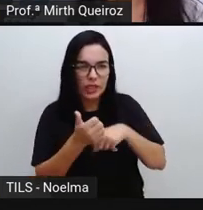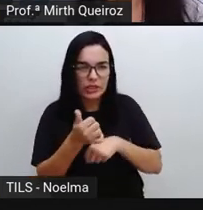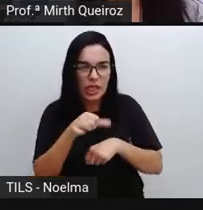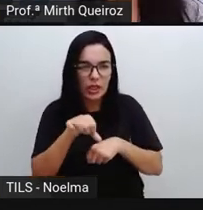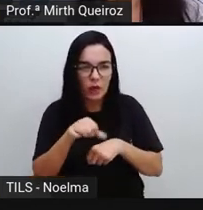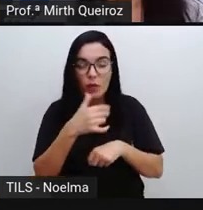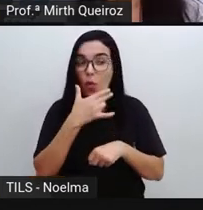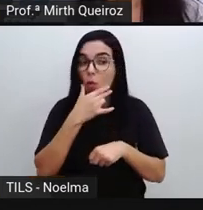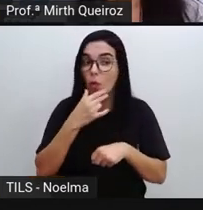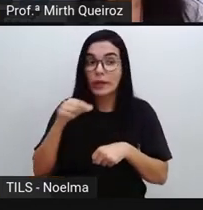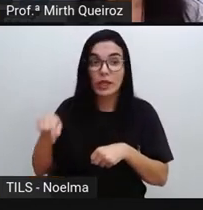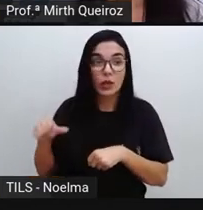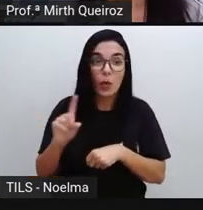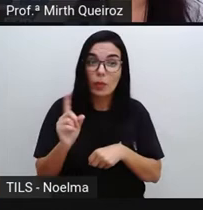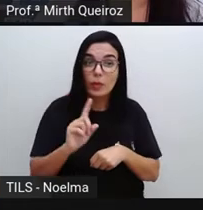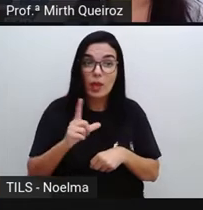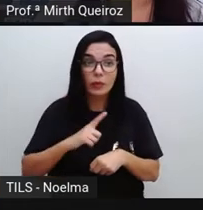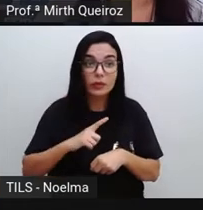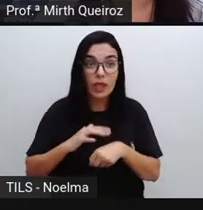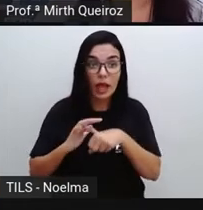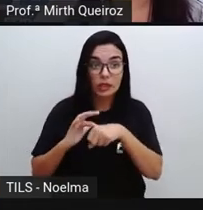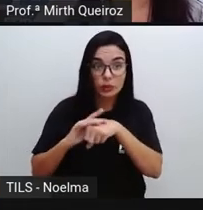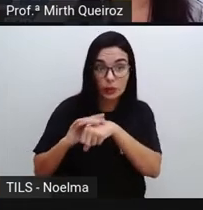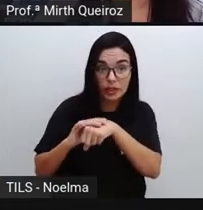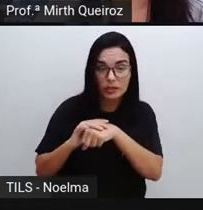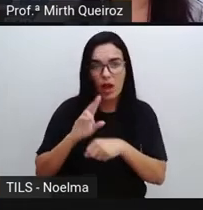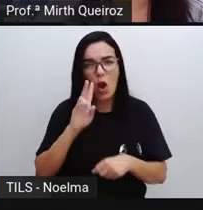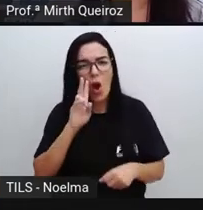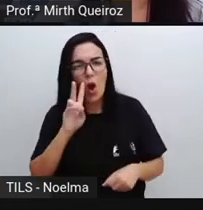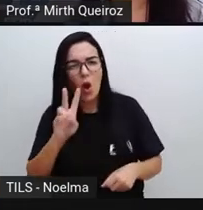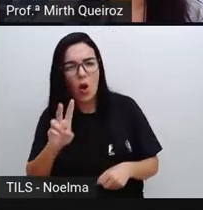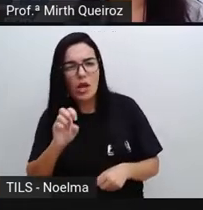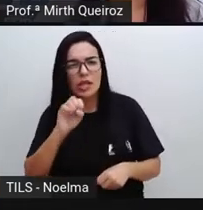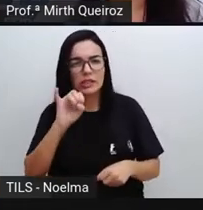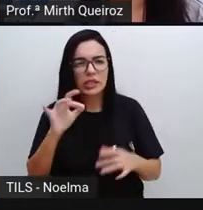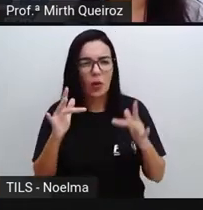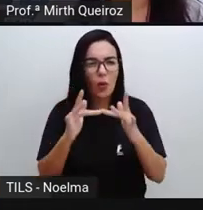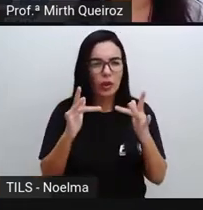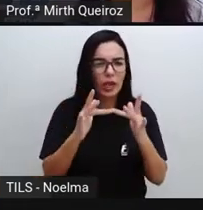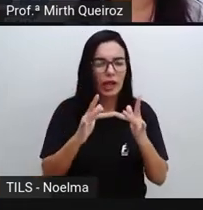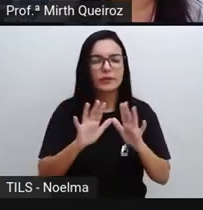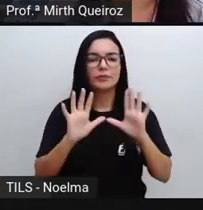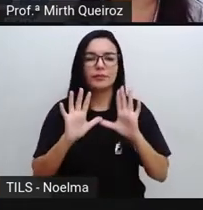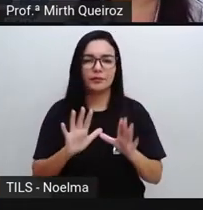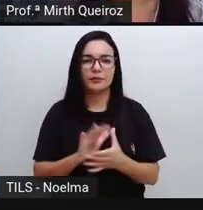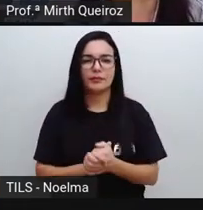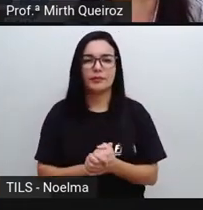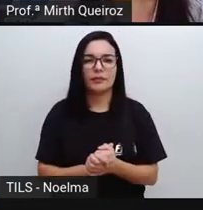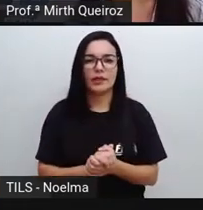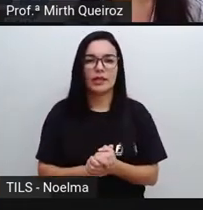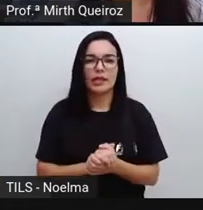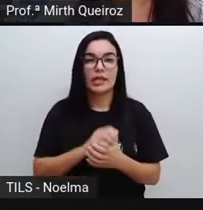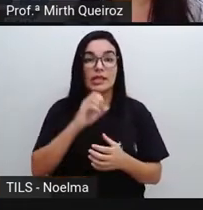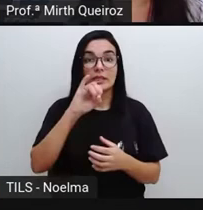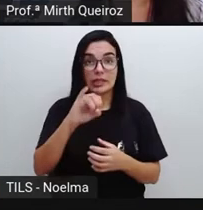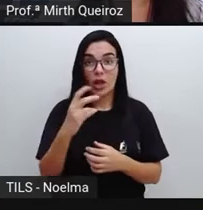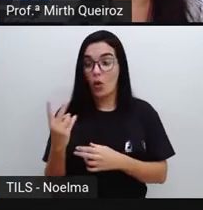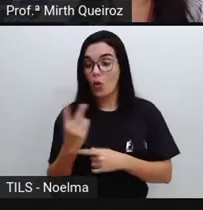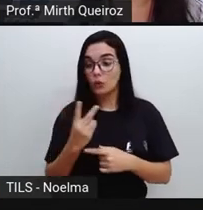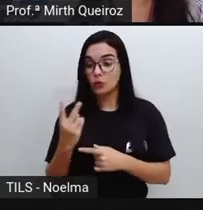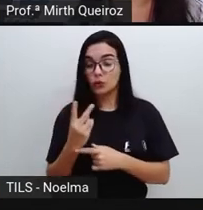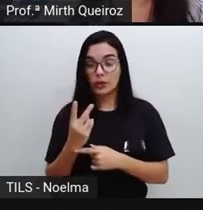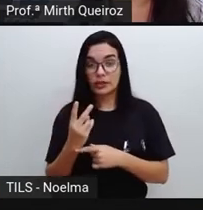outro menino não tem Covid-19. Então, olha a probabilidade de contágio, como é que acontece? Se os dois